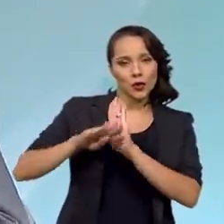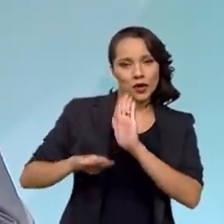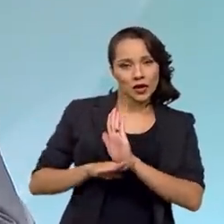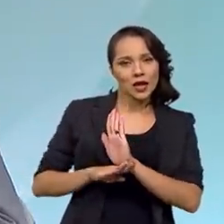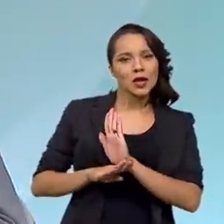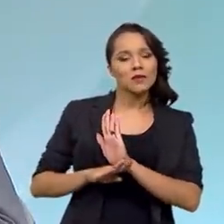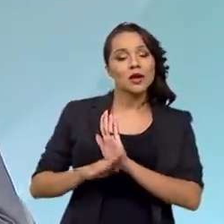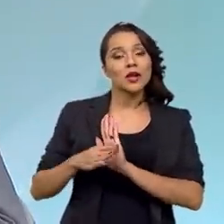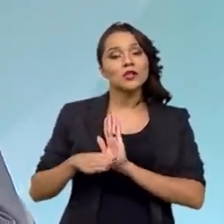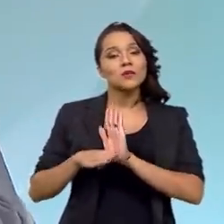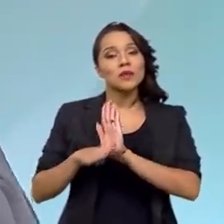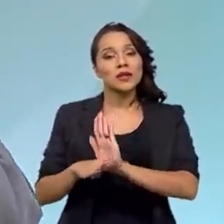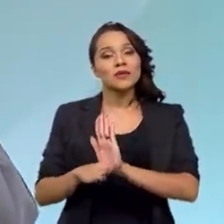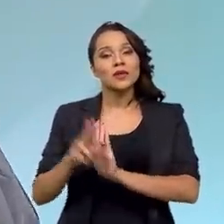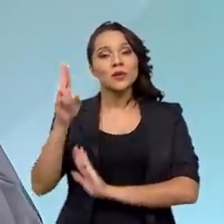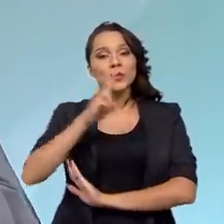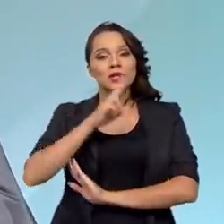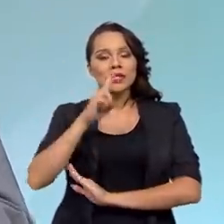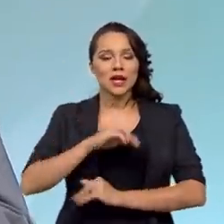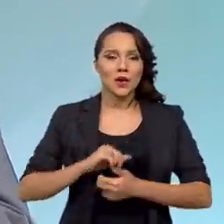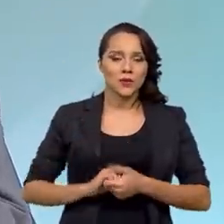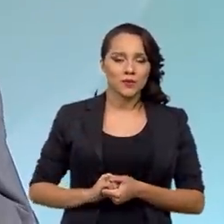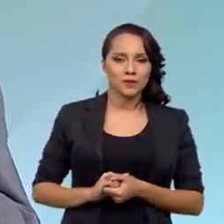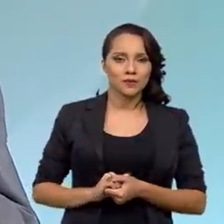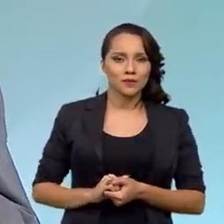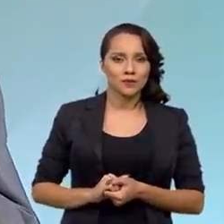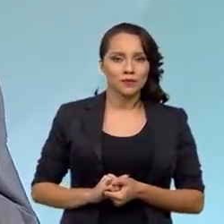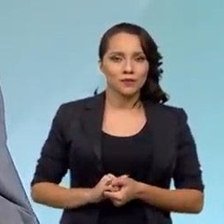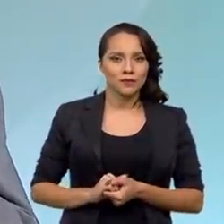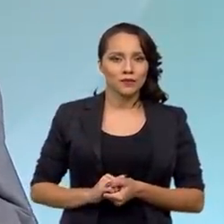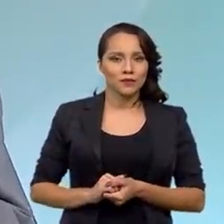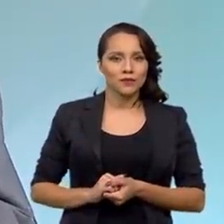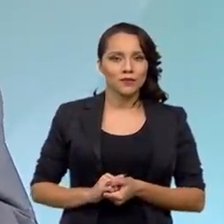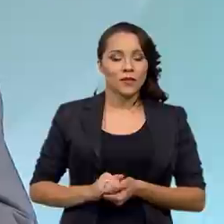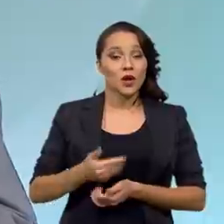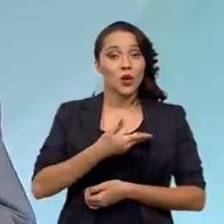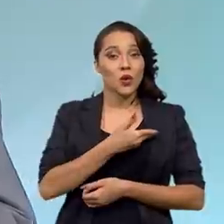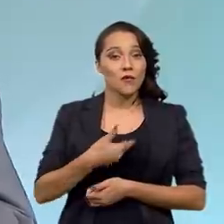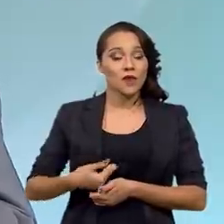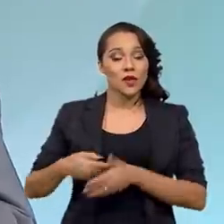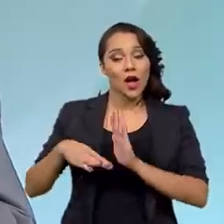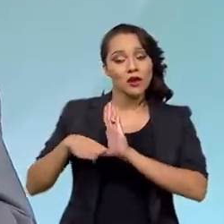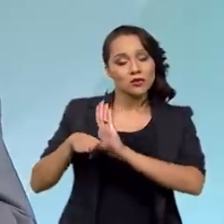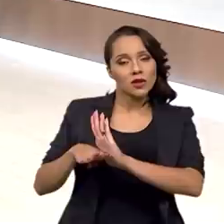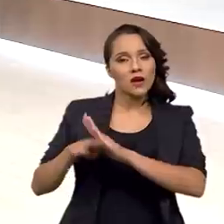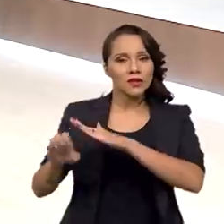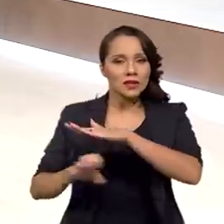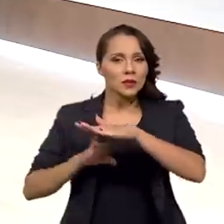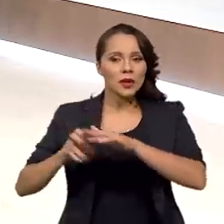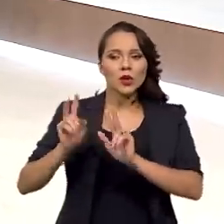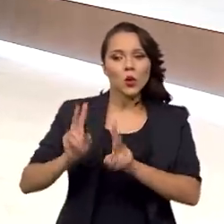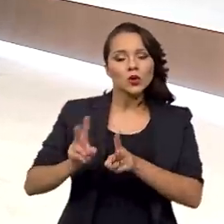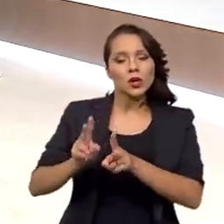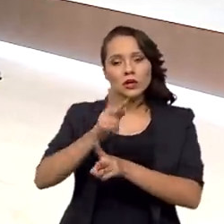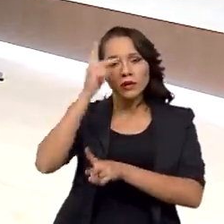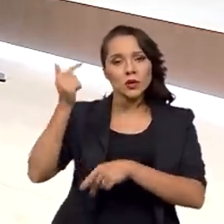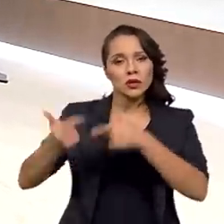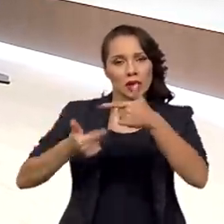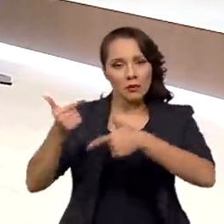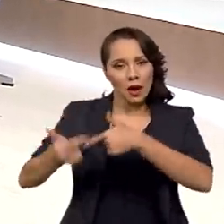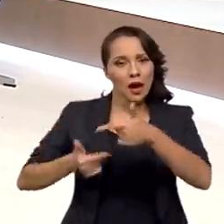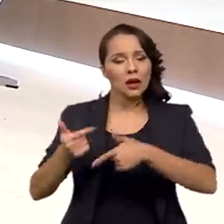benefício emergencial, onde o governo ajudava as empresas a manter os trabalhadores